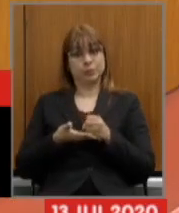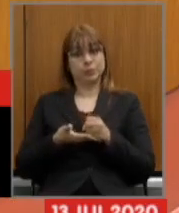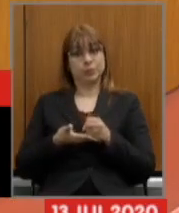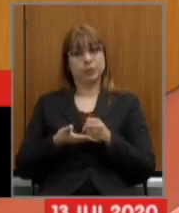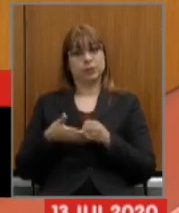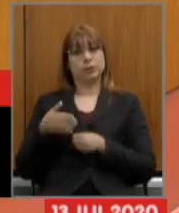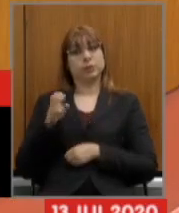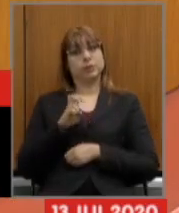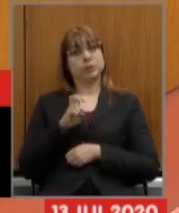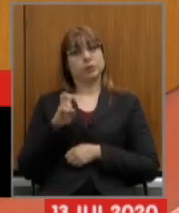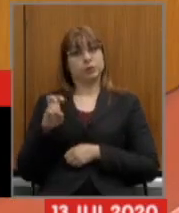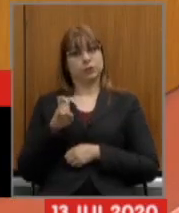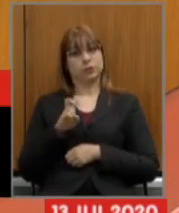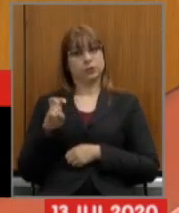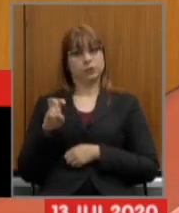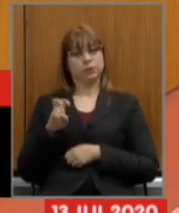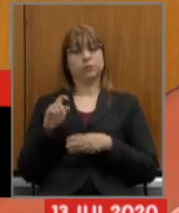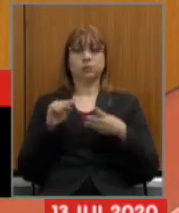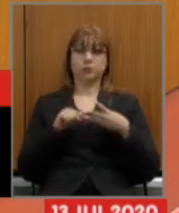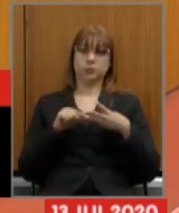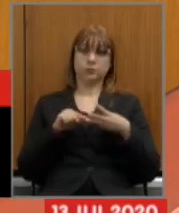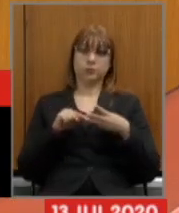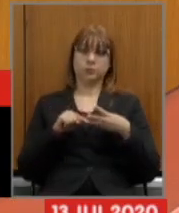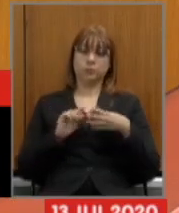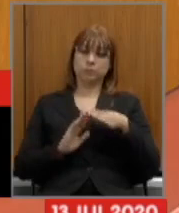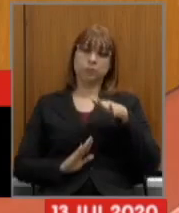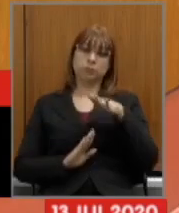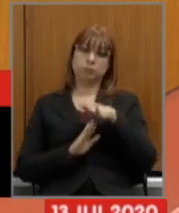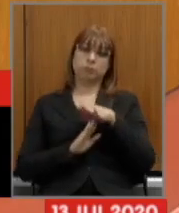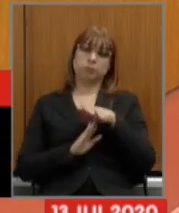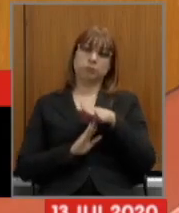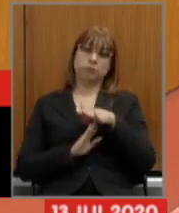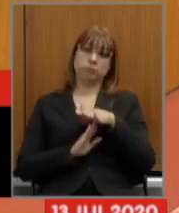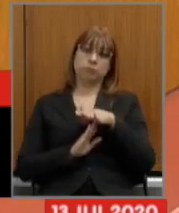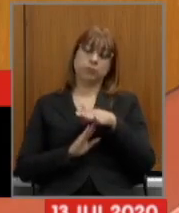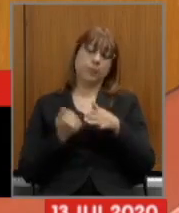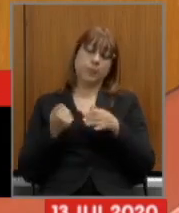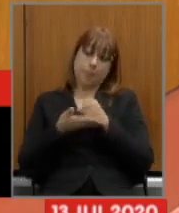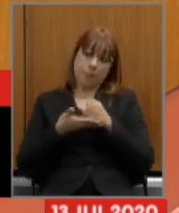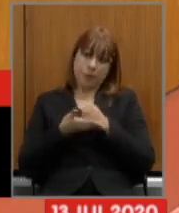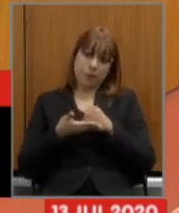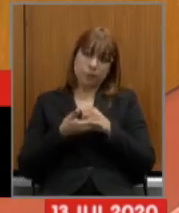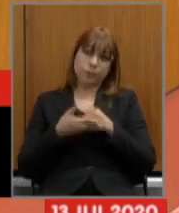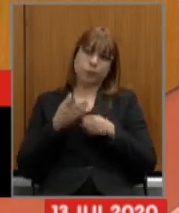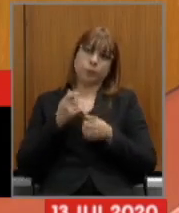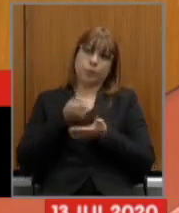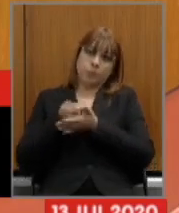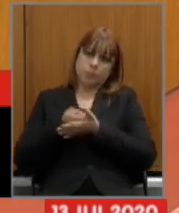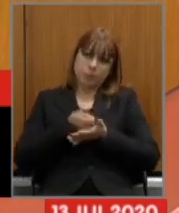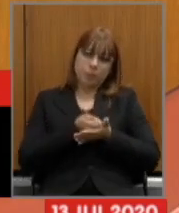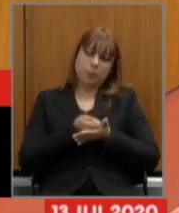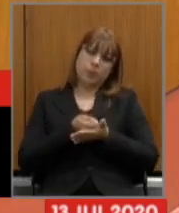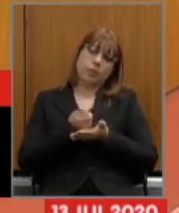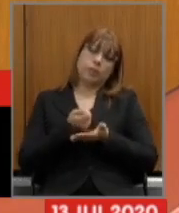e que o tempo de contribuição é 30 anos esses três parâmetros